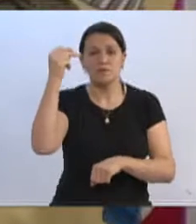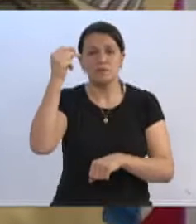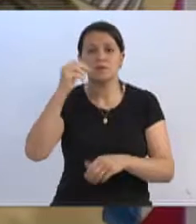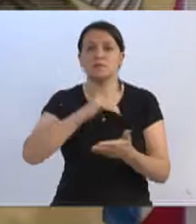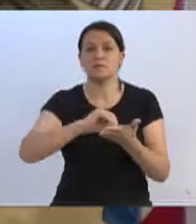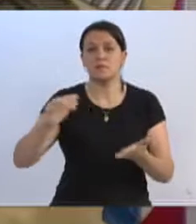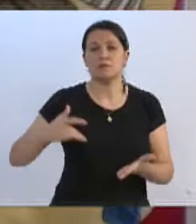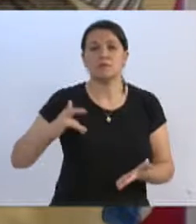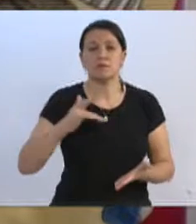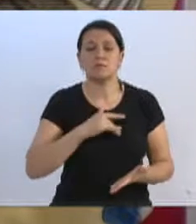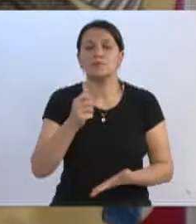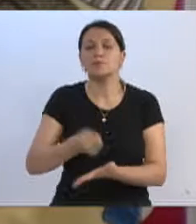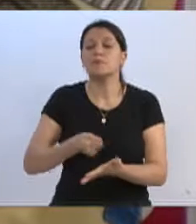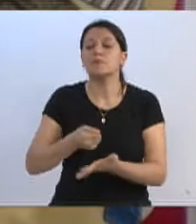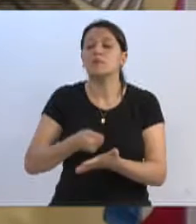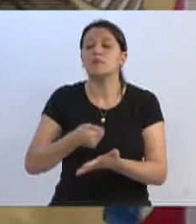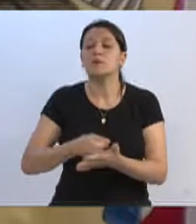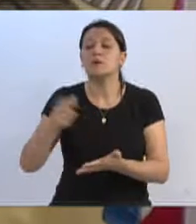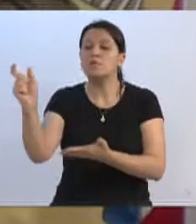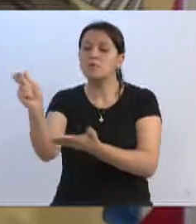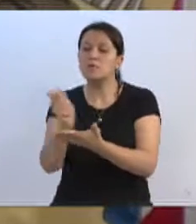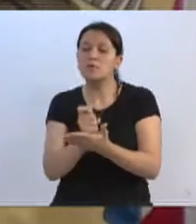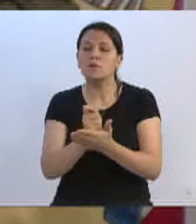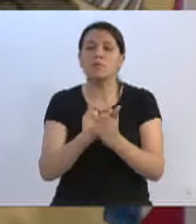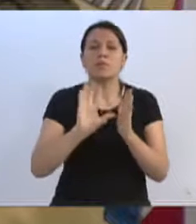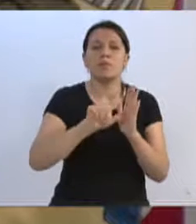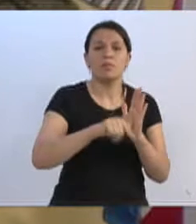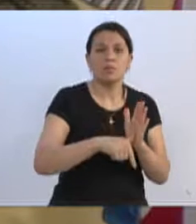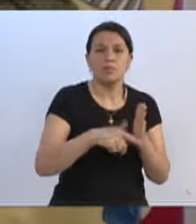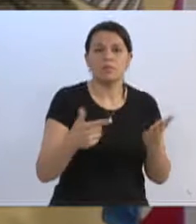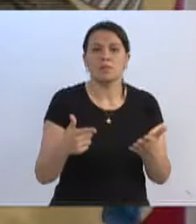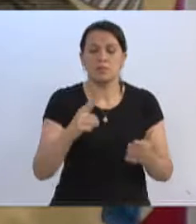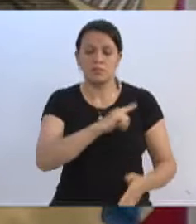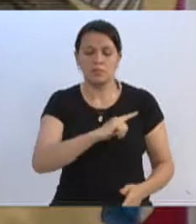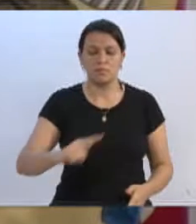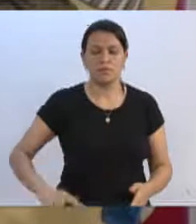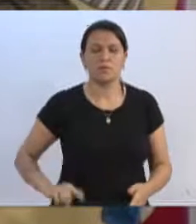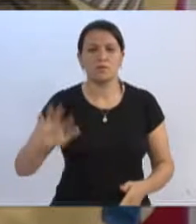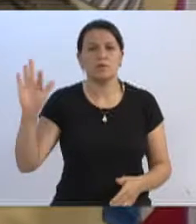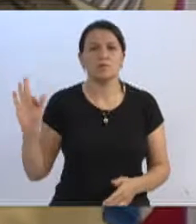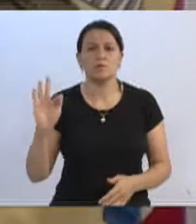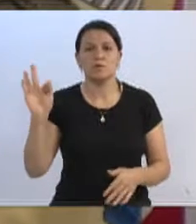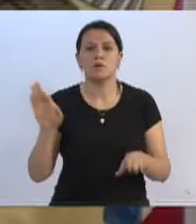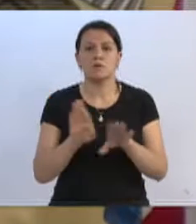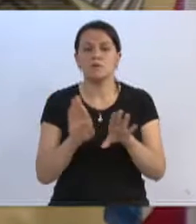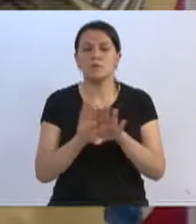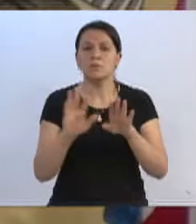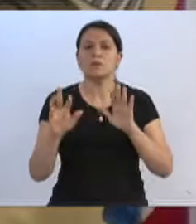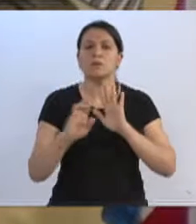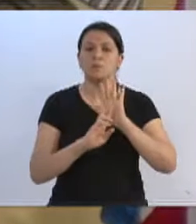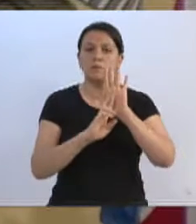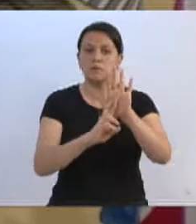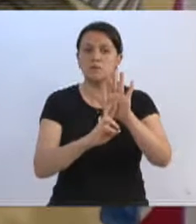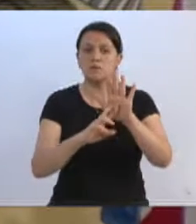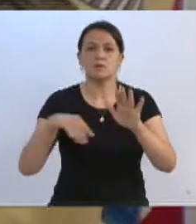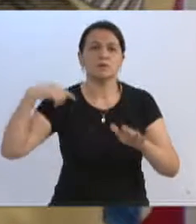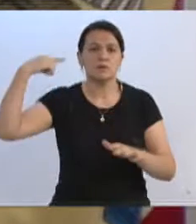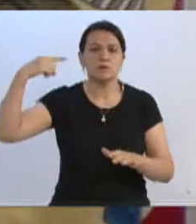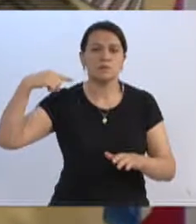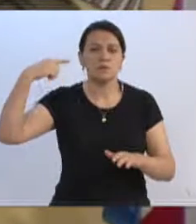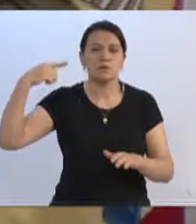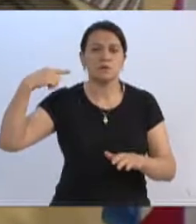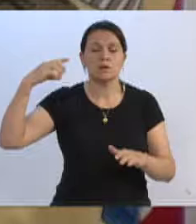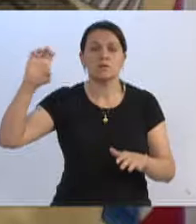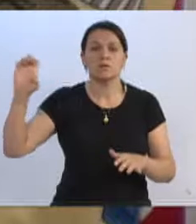cobrar os repassos atrasados também do Estado, do governo federal, cobrar através de nossos representantes, nossos deputados estaduais, em especial,